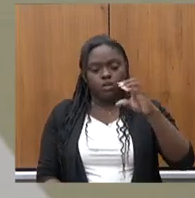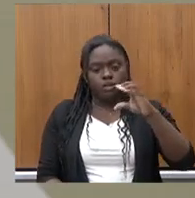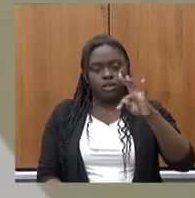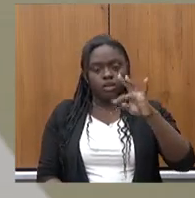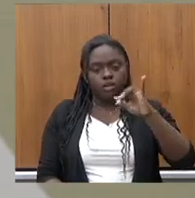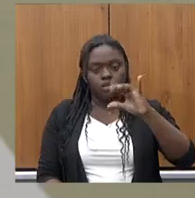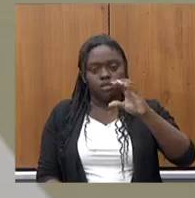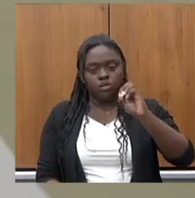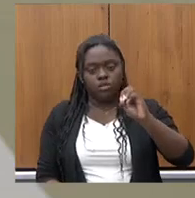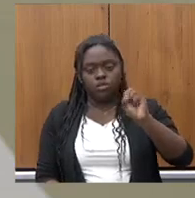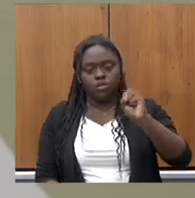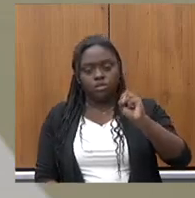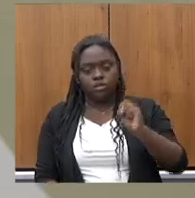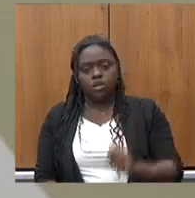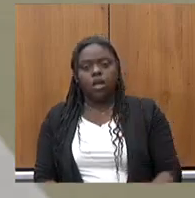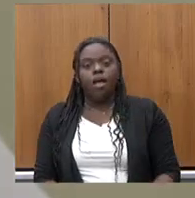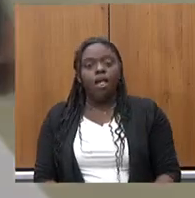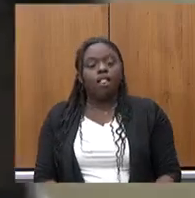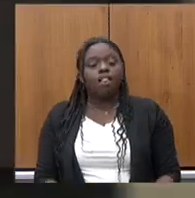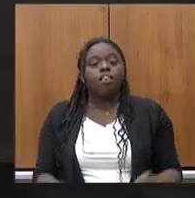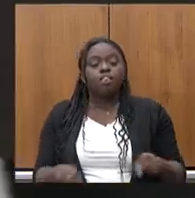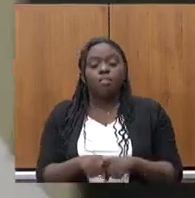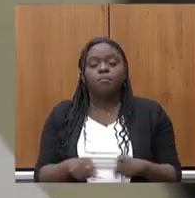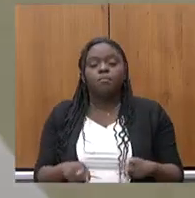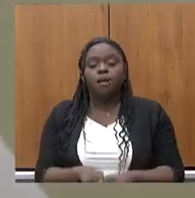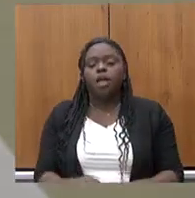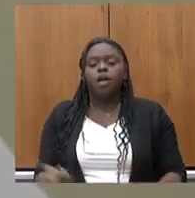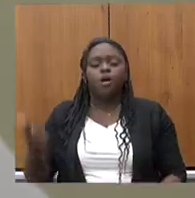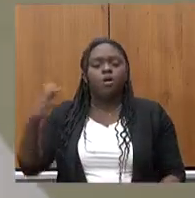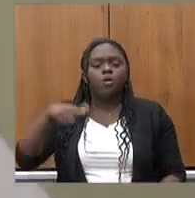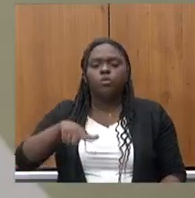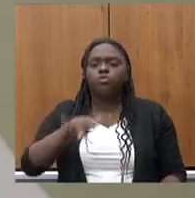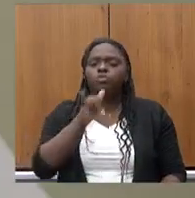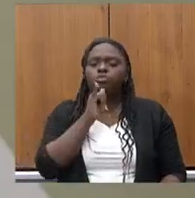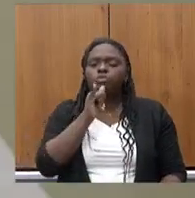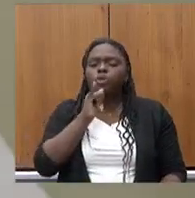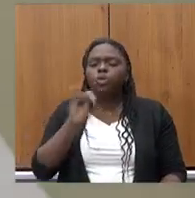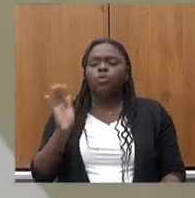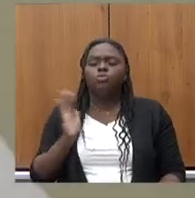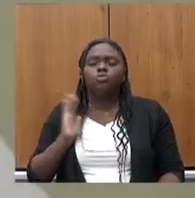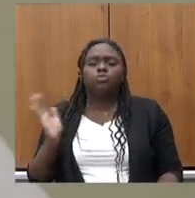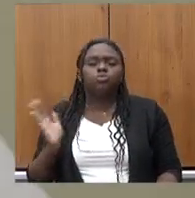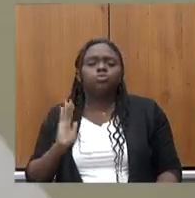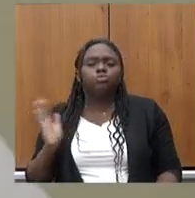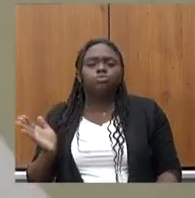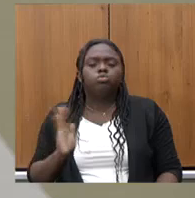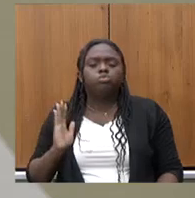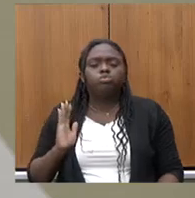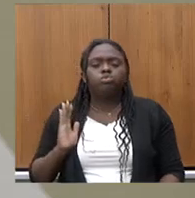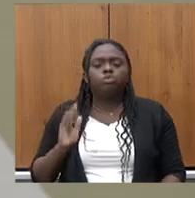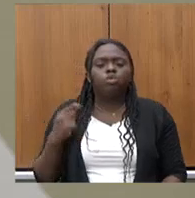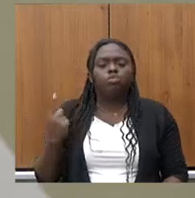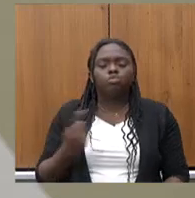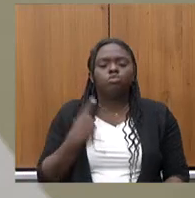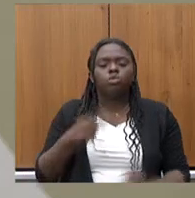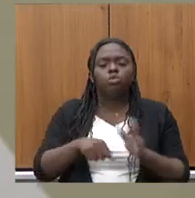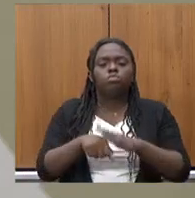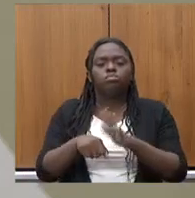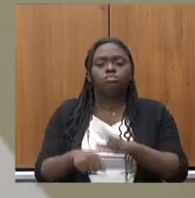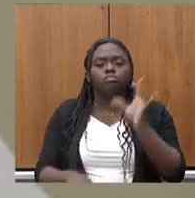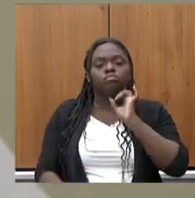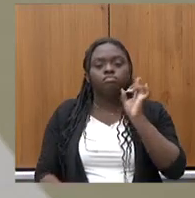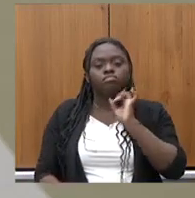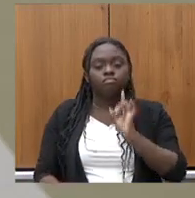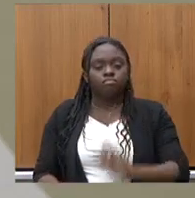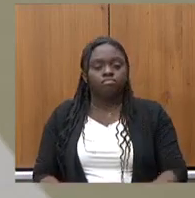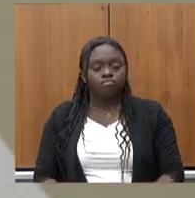Esse Minas Business Connection também é um outro exemplo rico de uma missão que nós fizemos nos Estados Unidos.